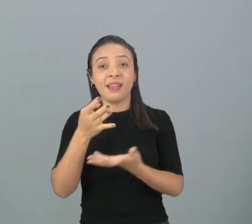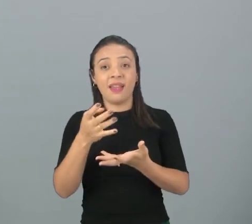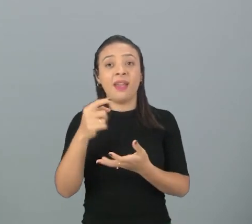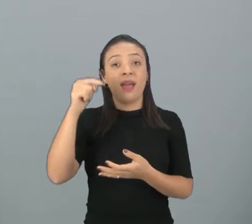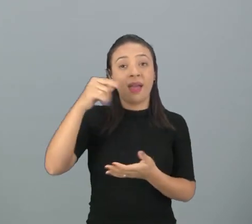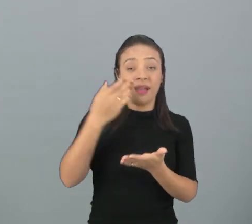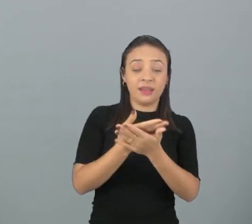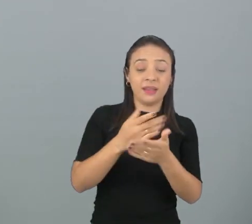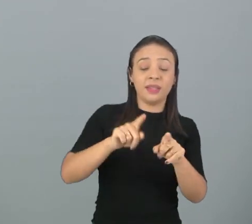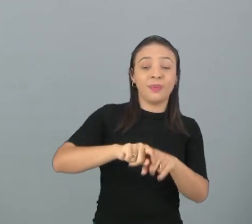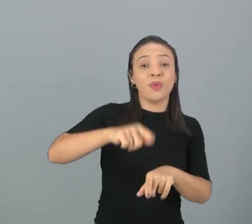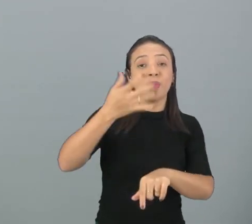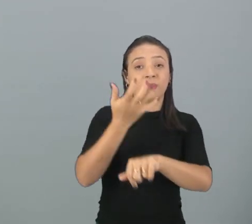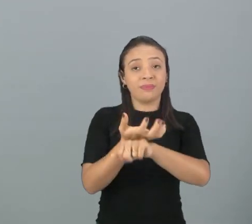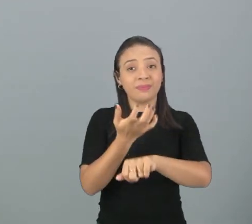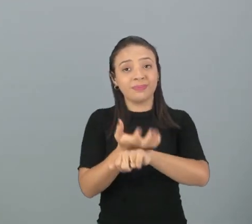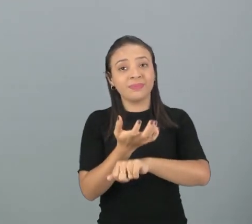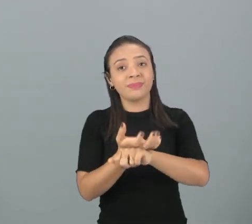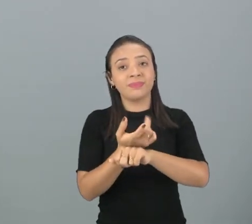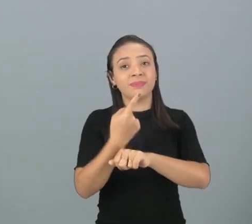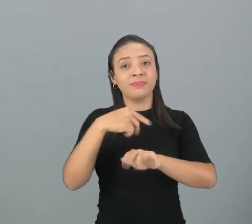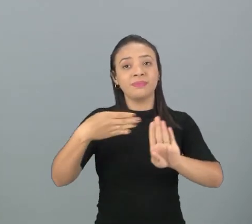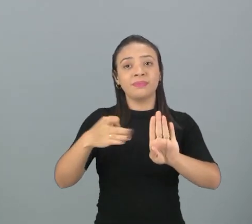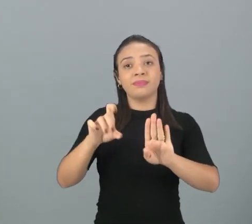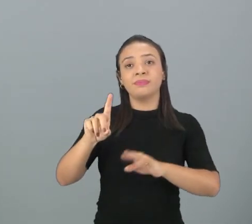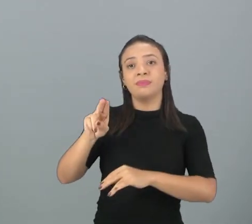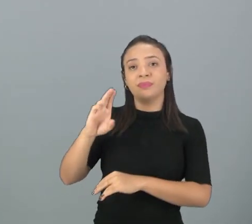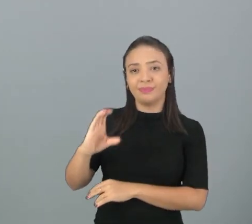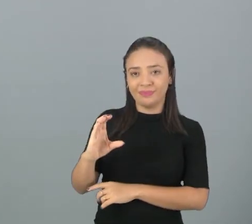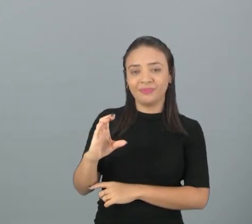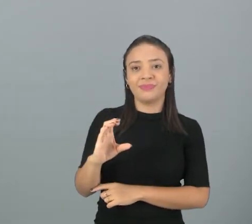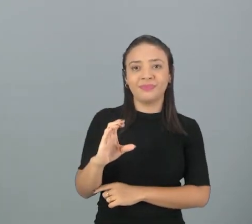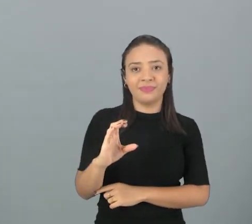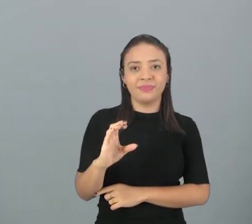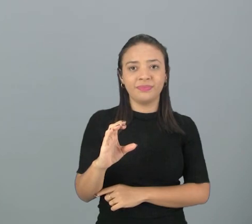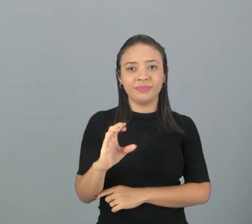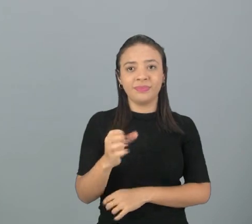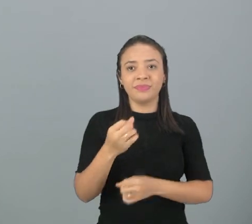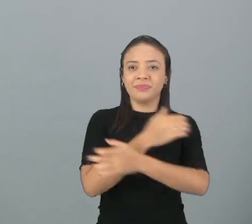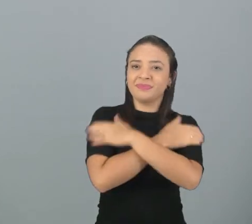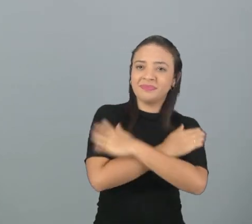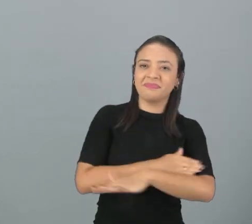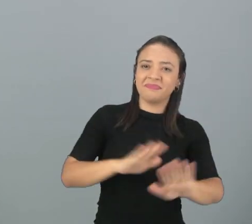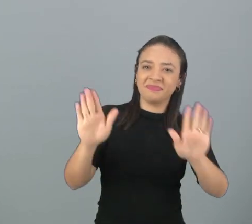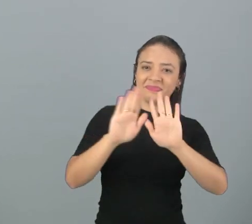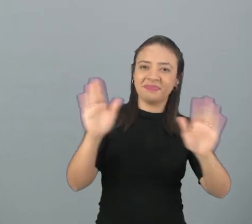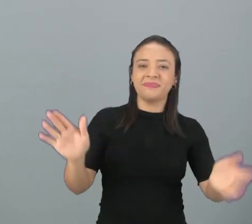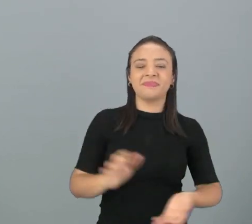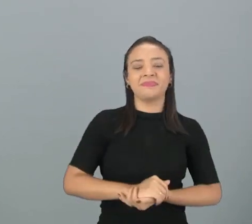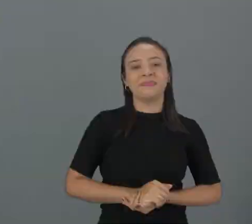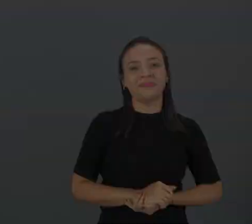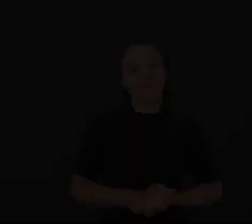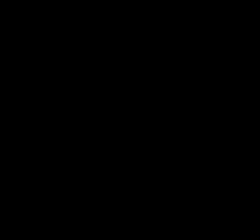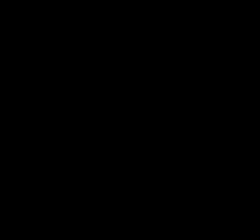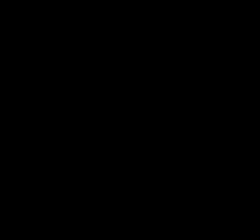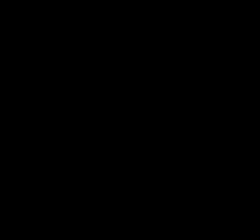acessá-la ou qualquer outro componente curricular basta acessar a plataforma Eduque um abraço e até a próxima